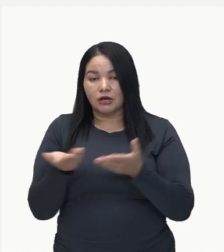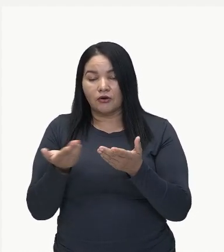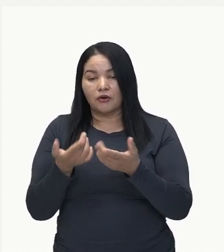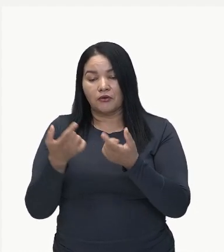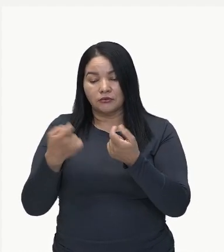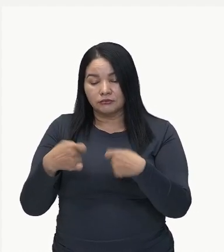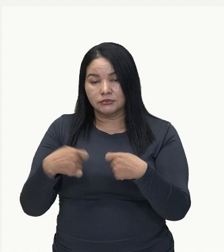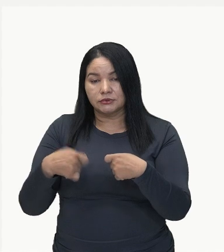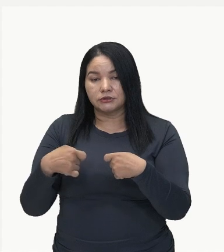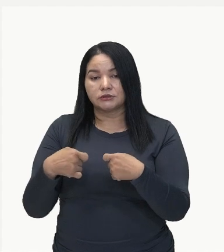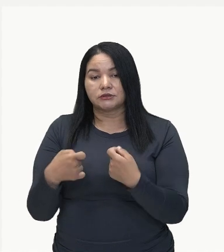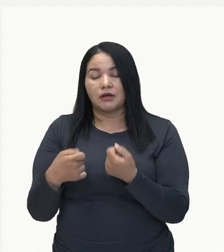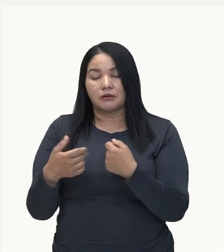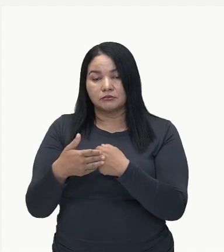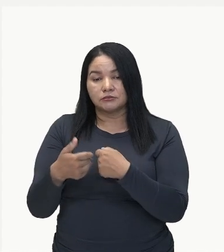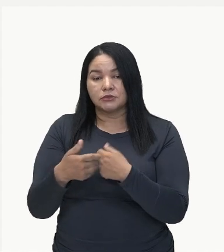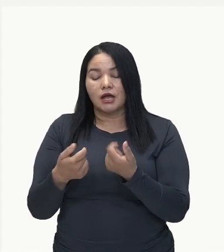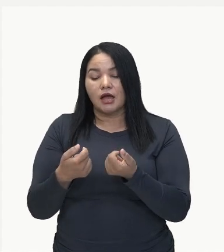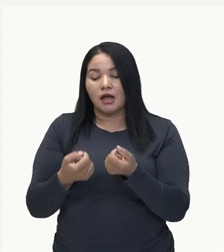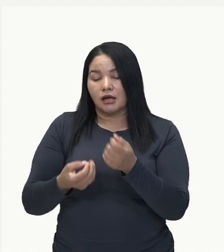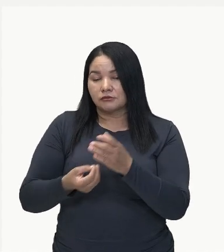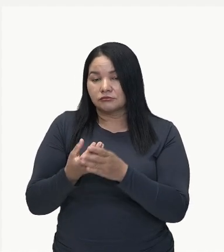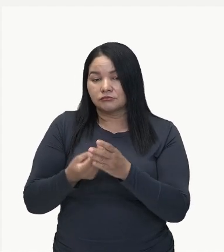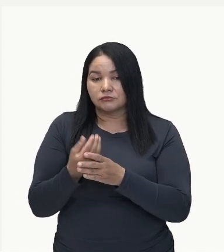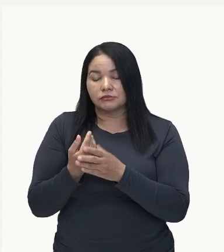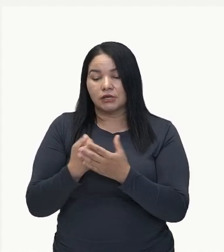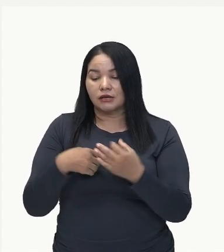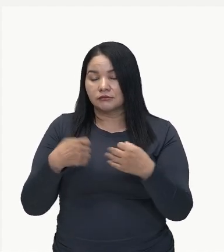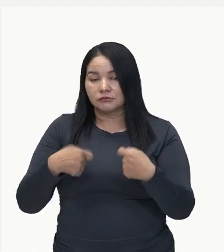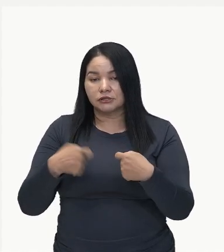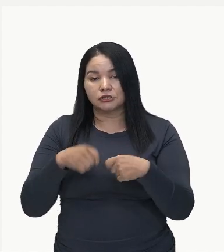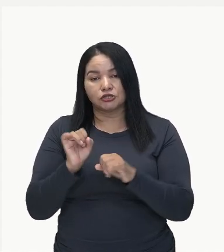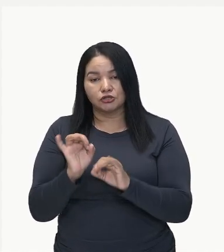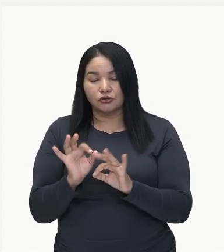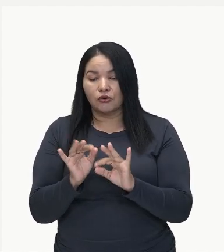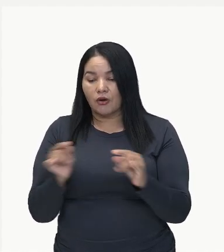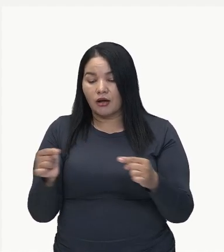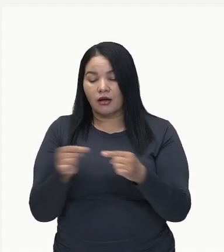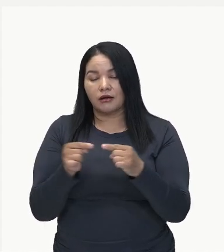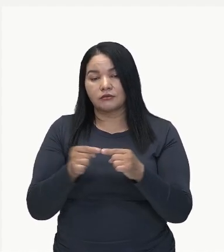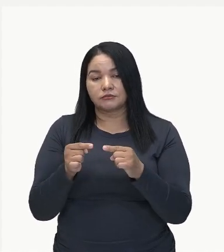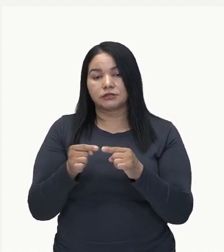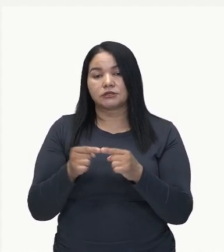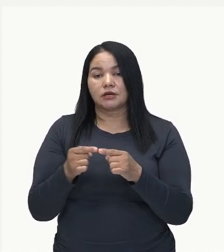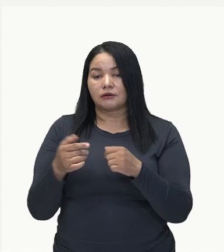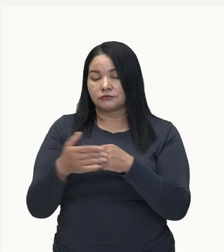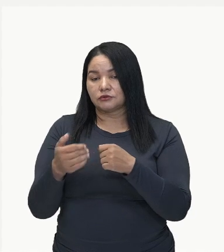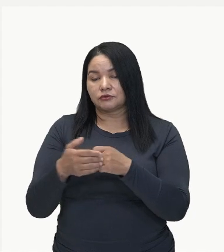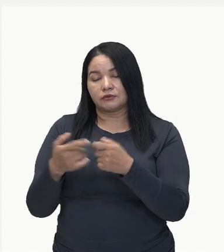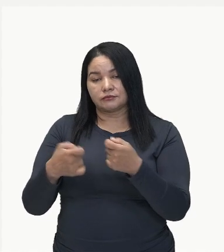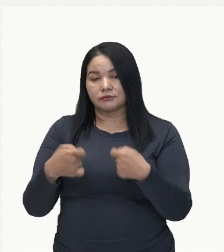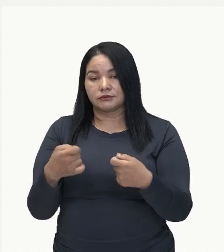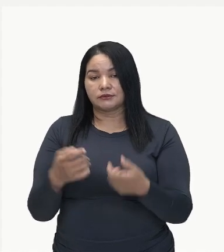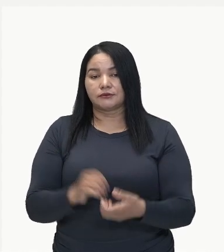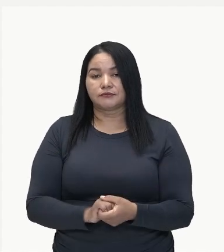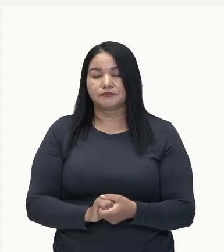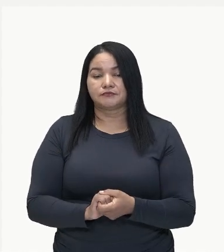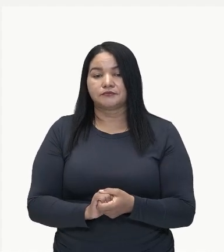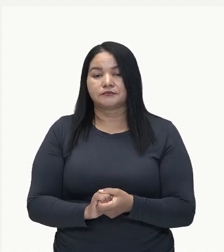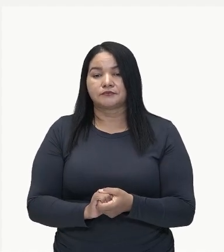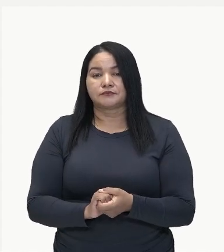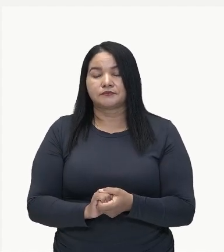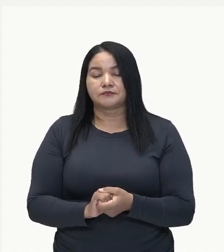solicita. Então, ela vai atender a demanda e se ajusta à oferta, conforme a necessidade. No entanto,